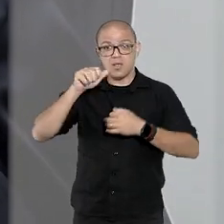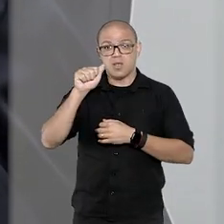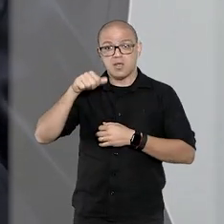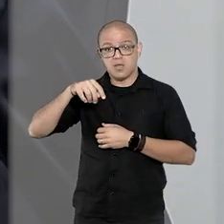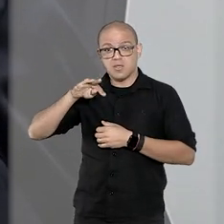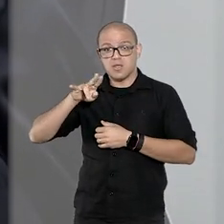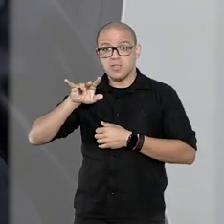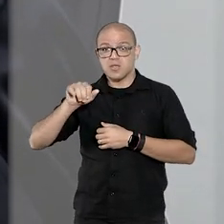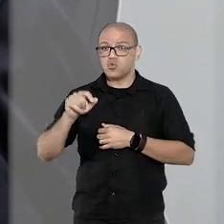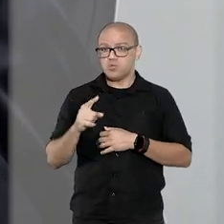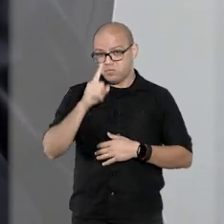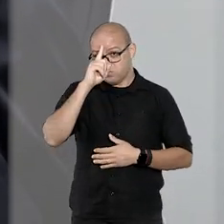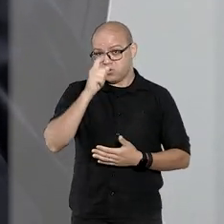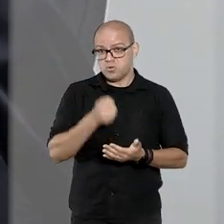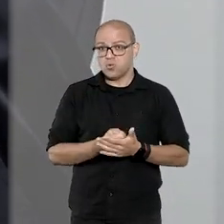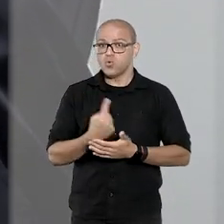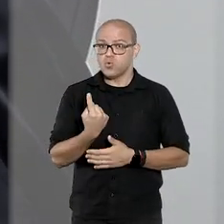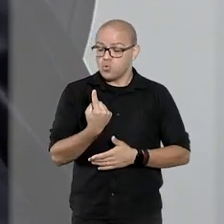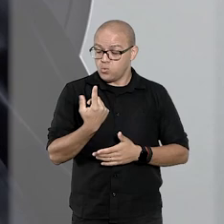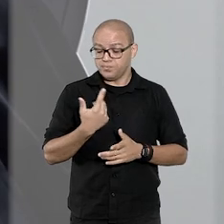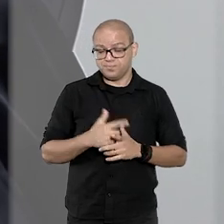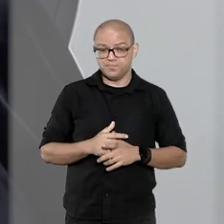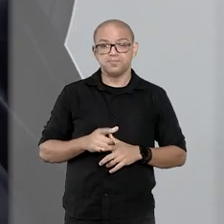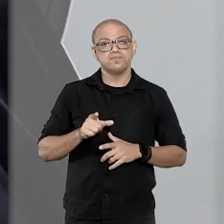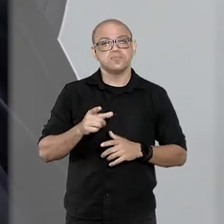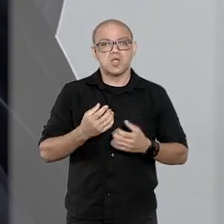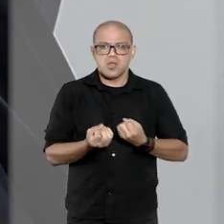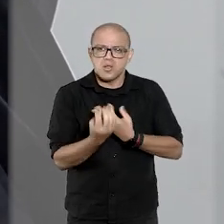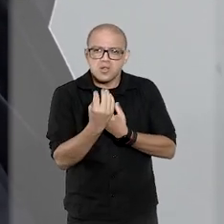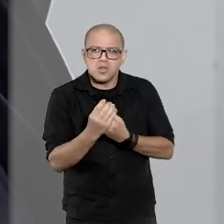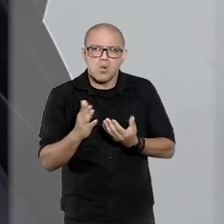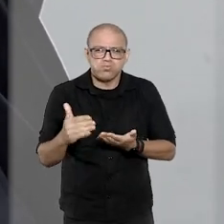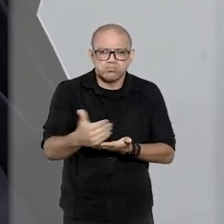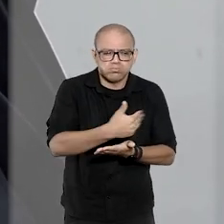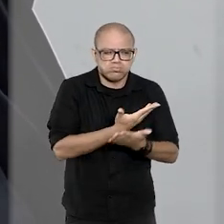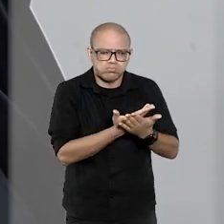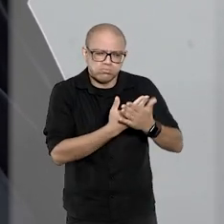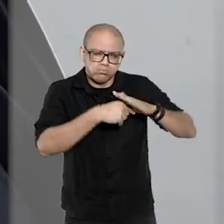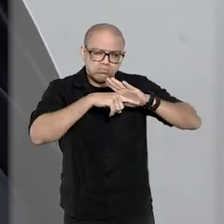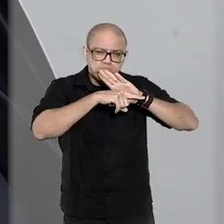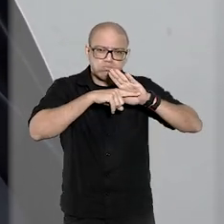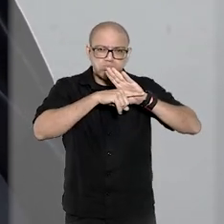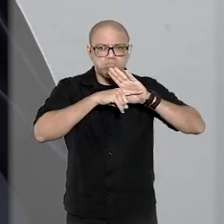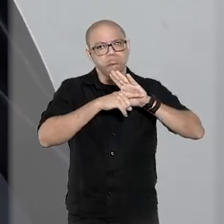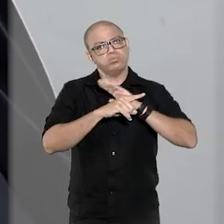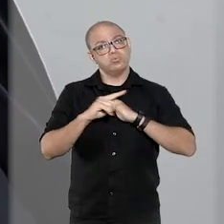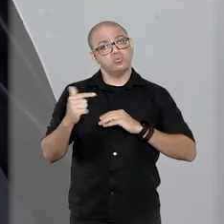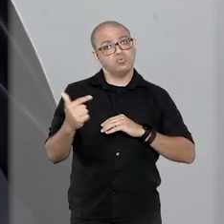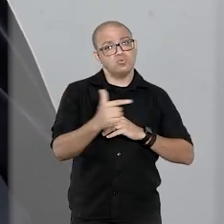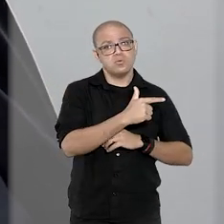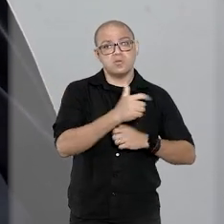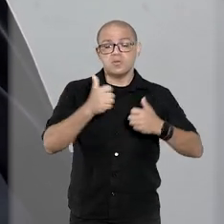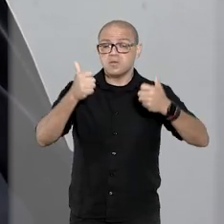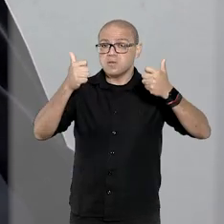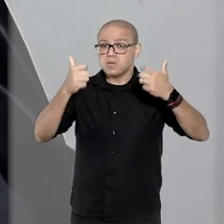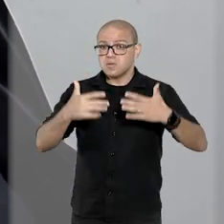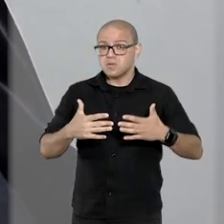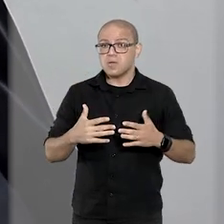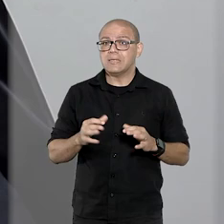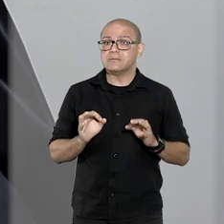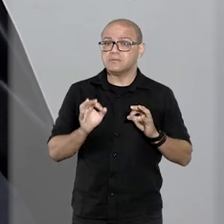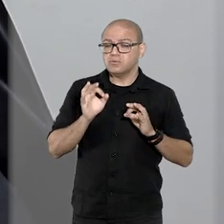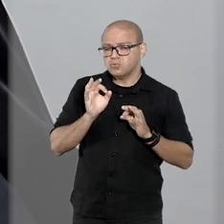decisão monocrática que, com base nas informações reunidas pelas investigações, não existem elementos capazes de